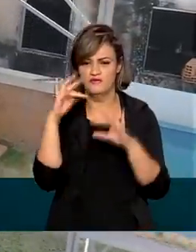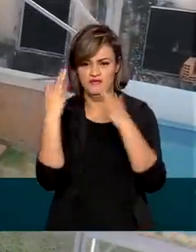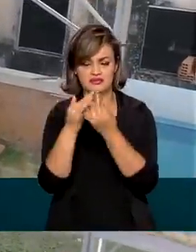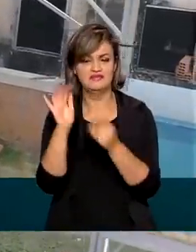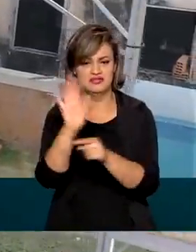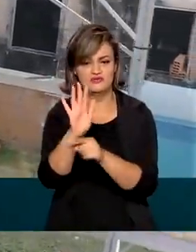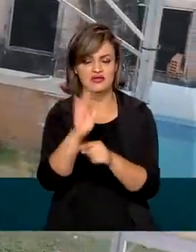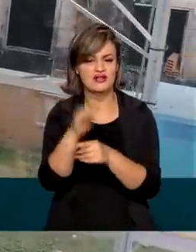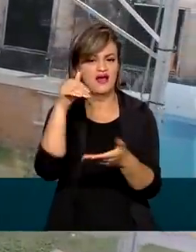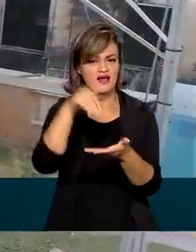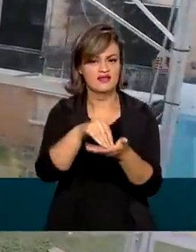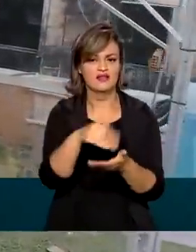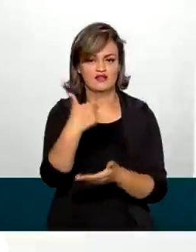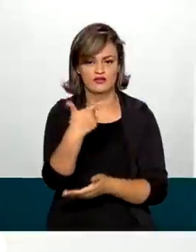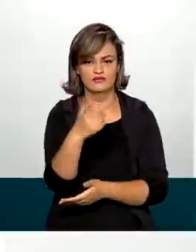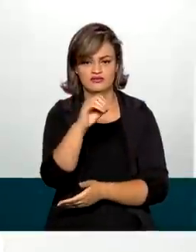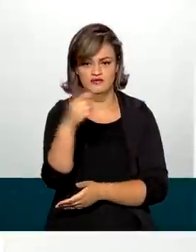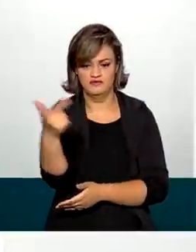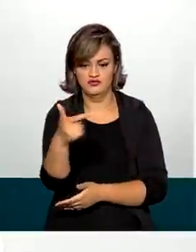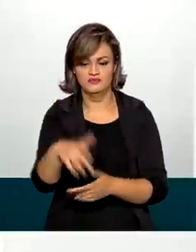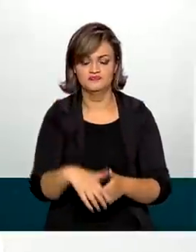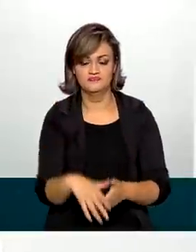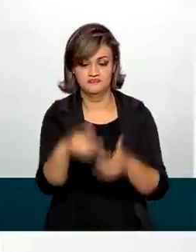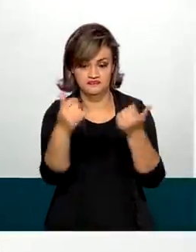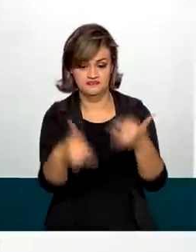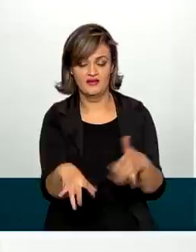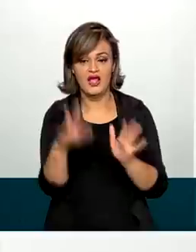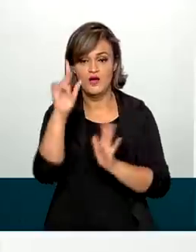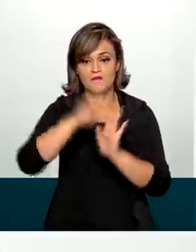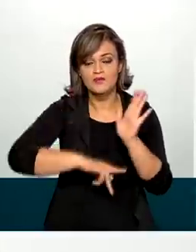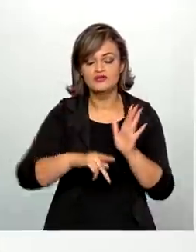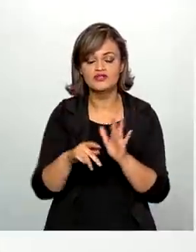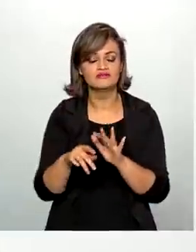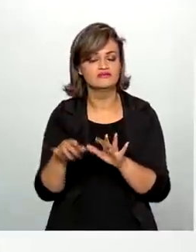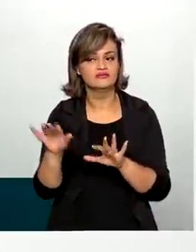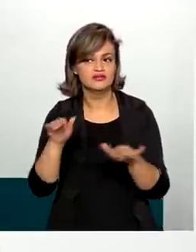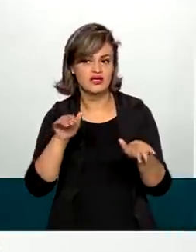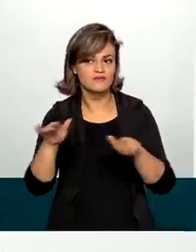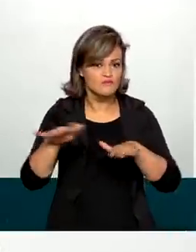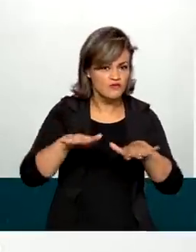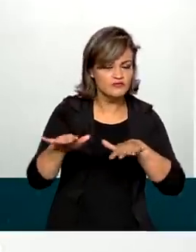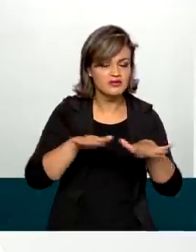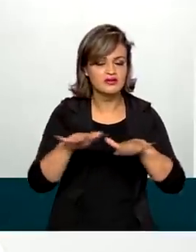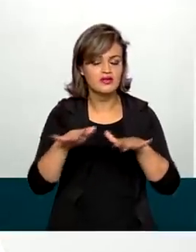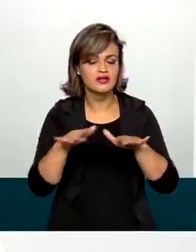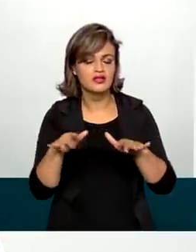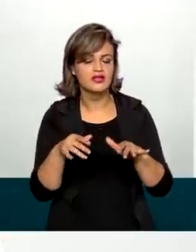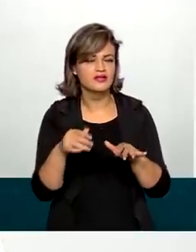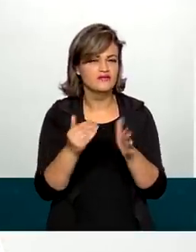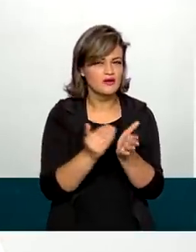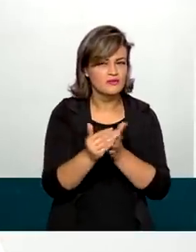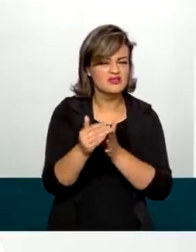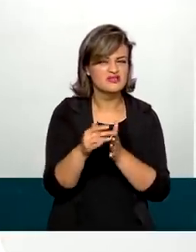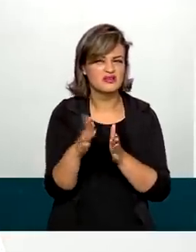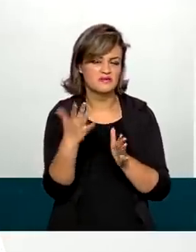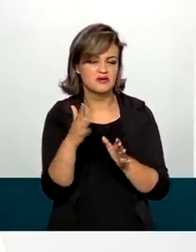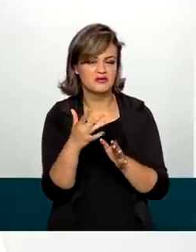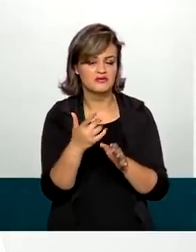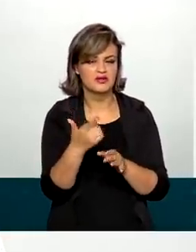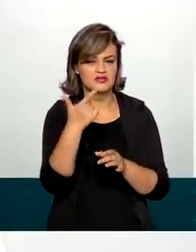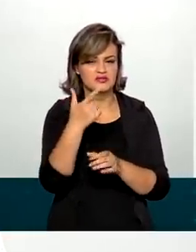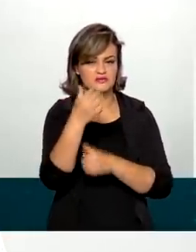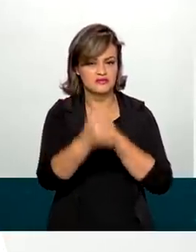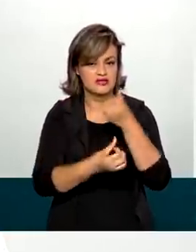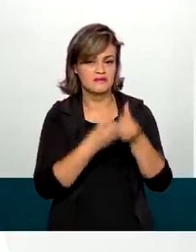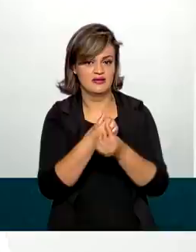até 2022. O projeto está em fase de mobilização e as primeiras ligações devem ocorrer no segundo semestre de